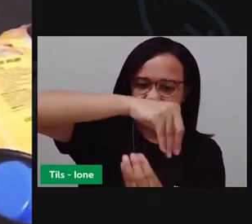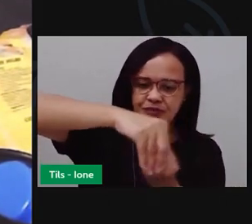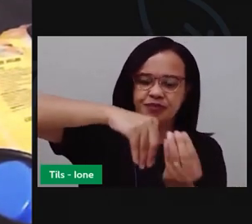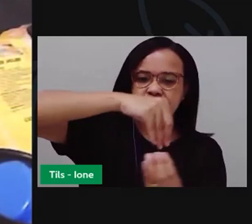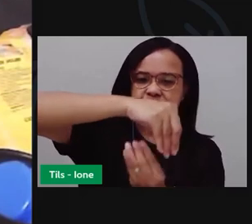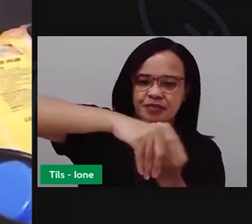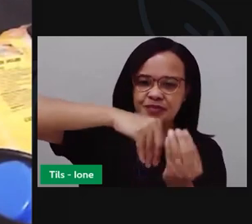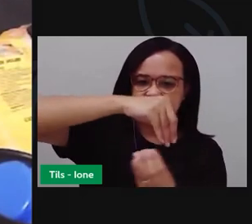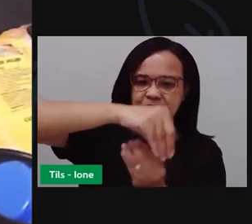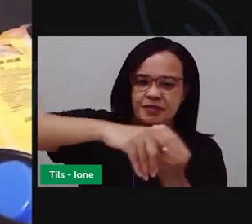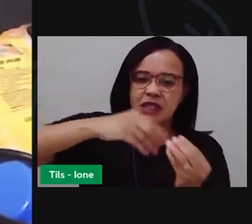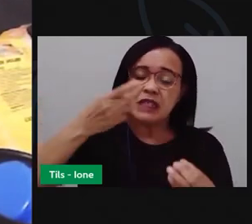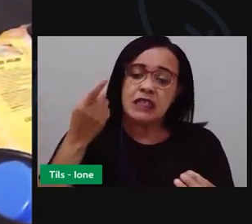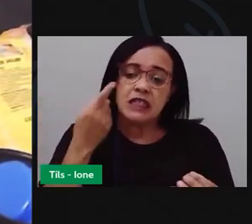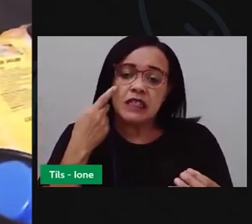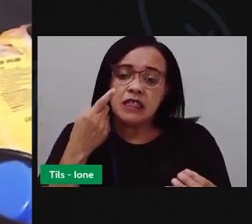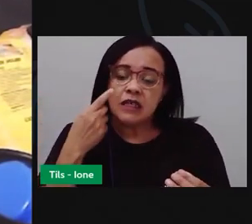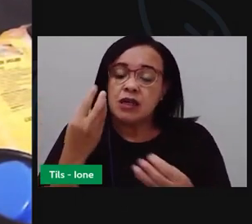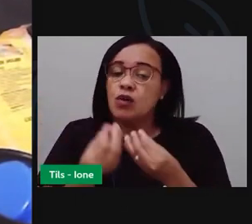para ver como é que vai ficar.